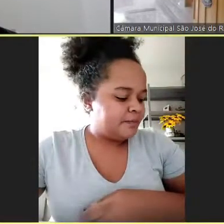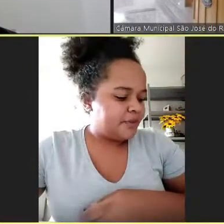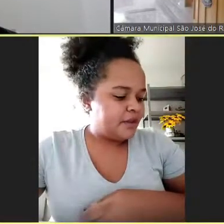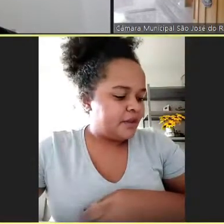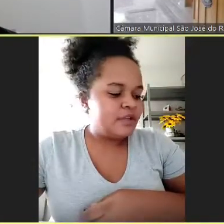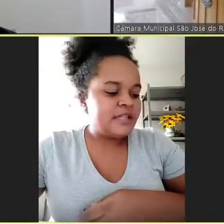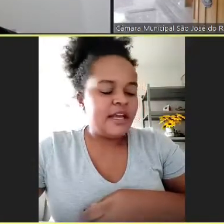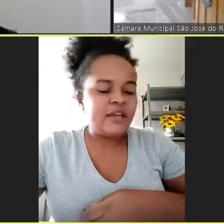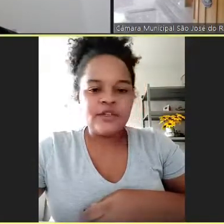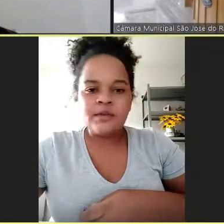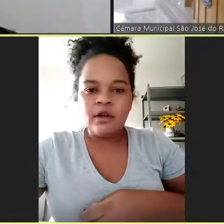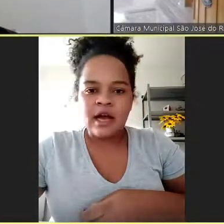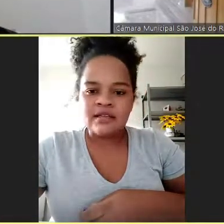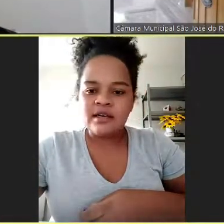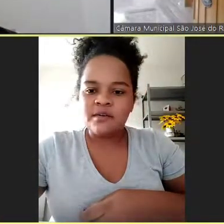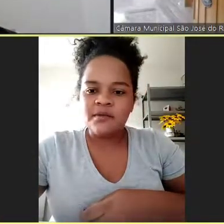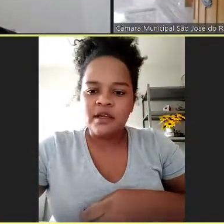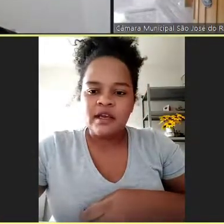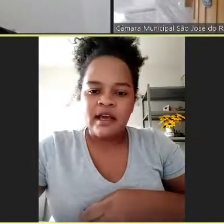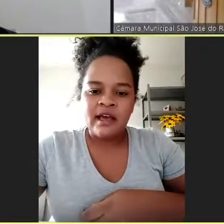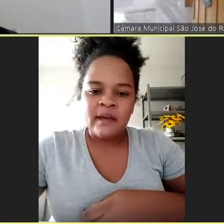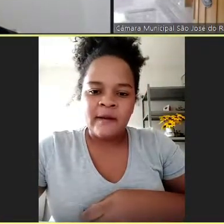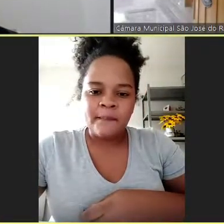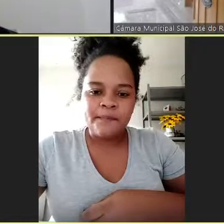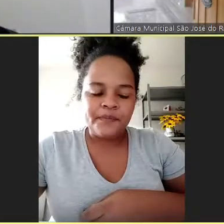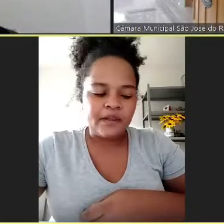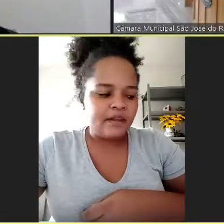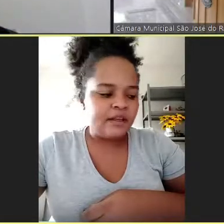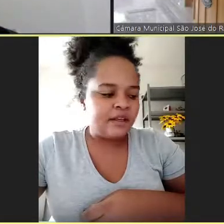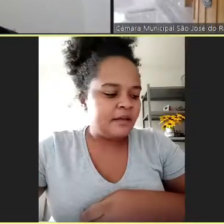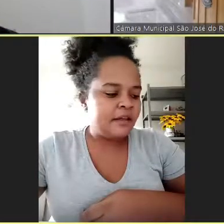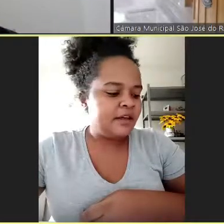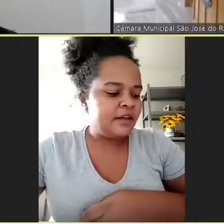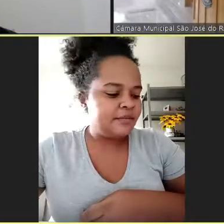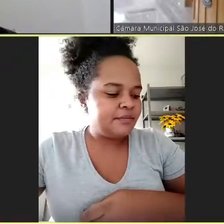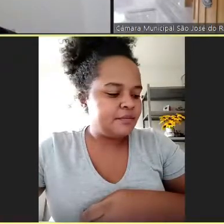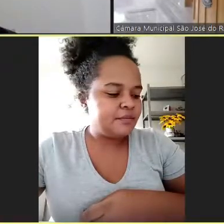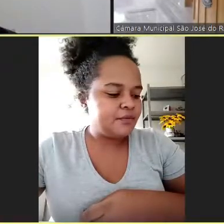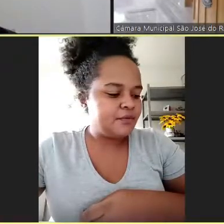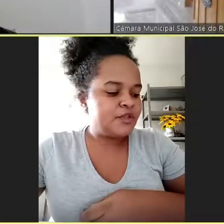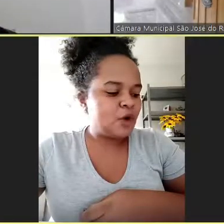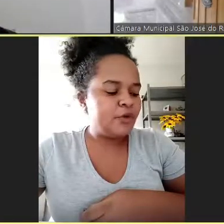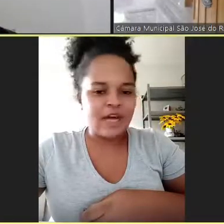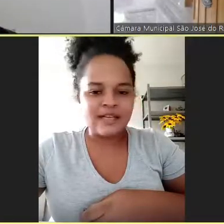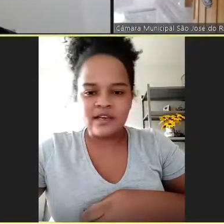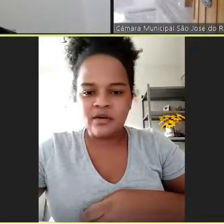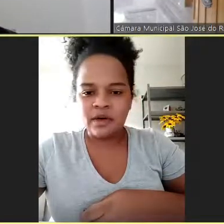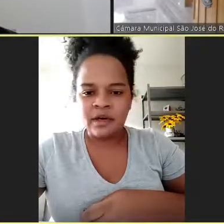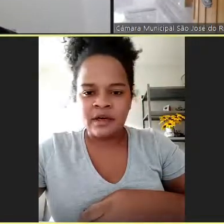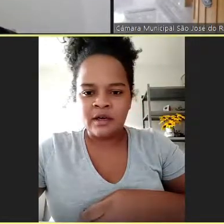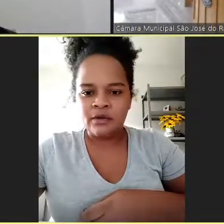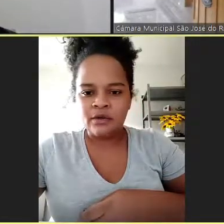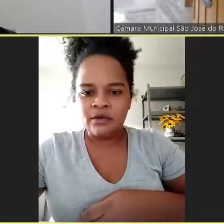Eu gostaria de fazer uma colocação e que fosse como indicação,